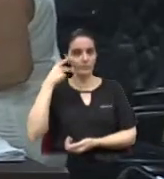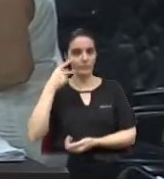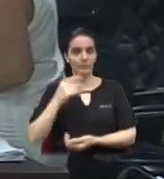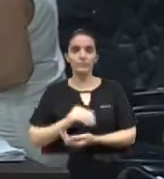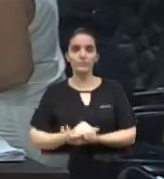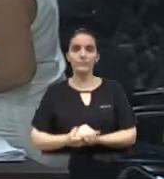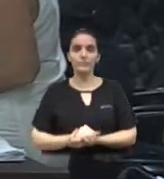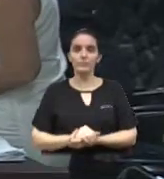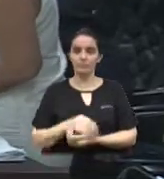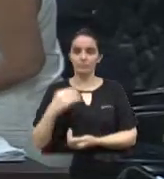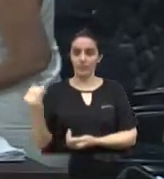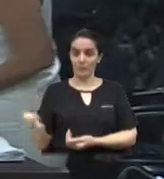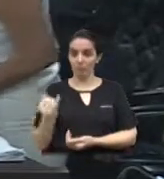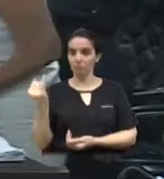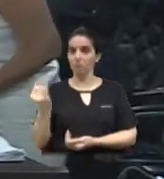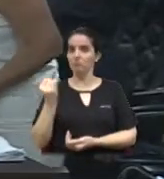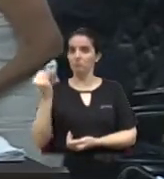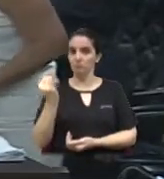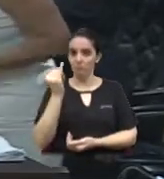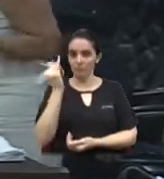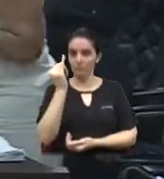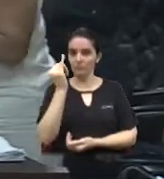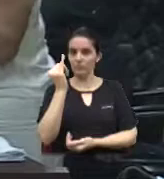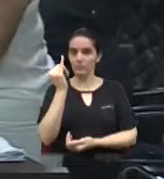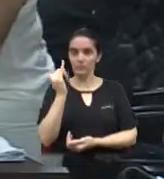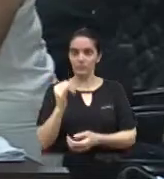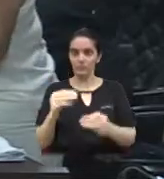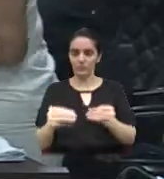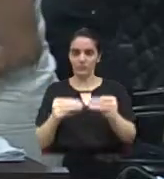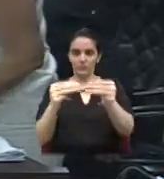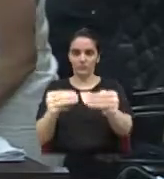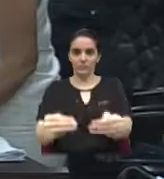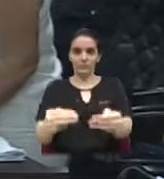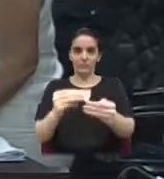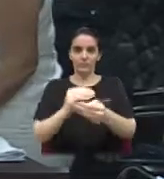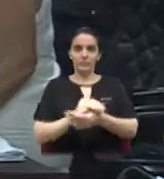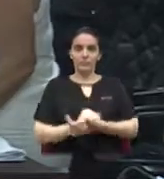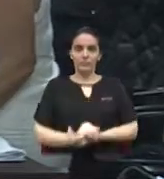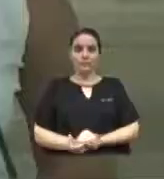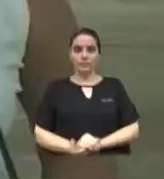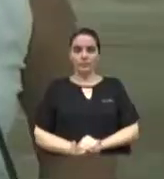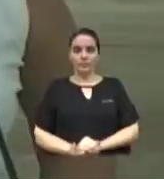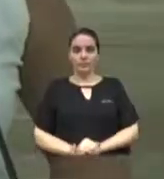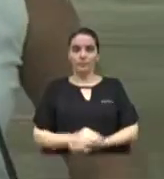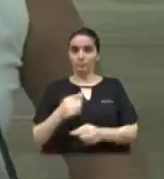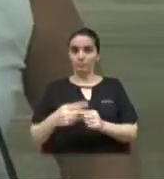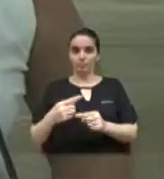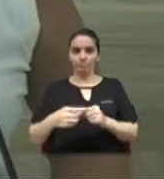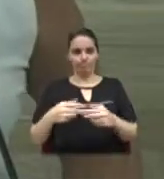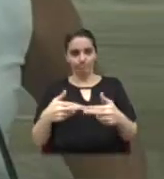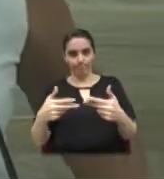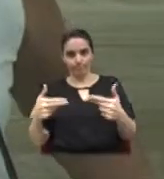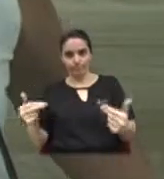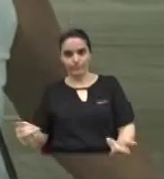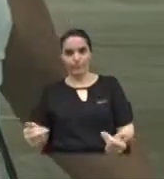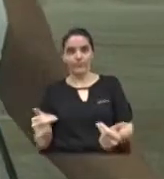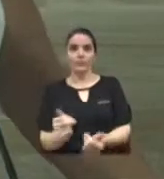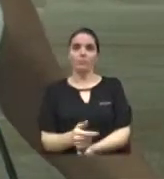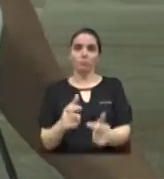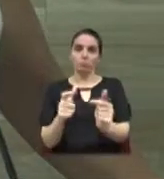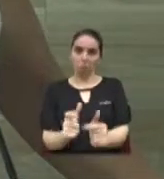de suma importância essa moção. Nós temos vários setores